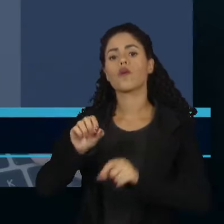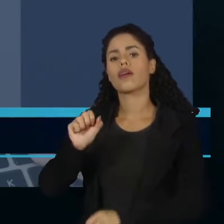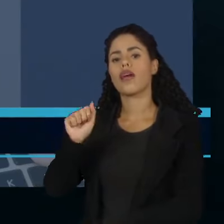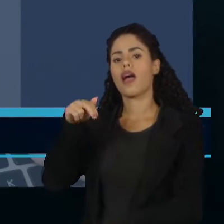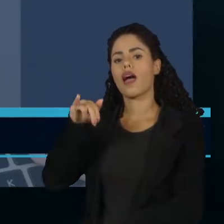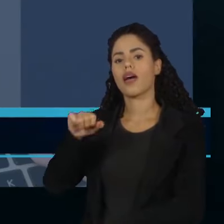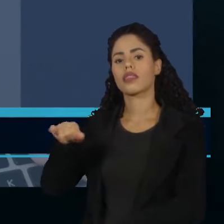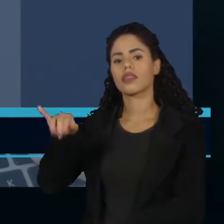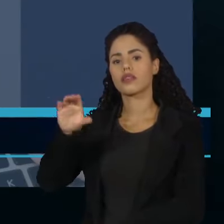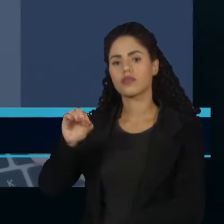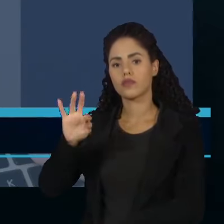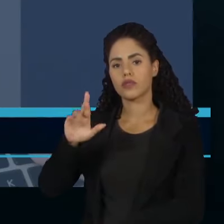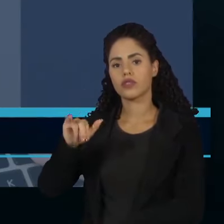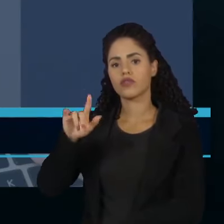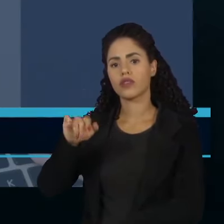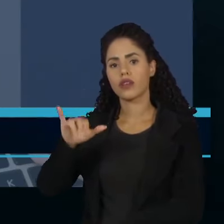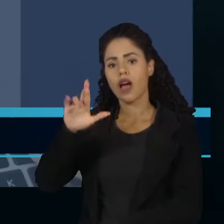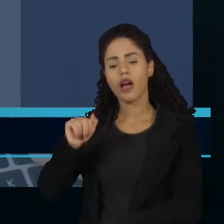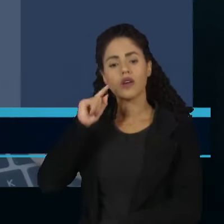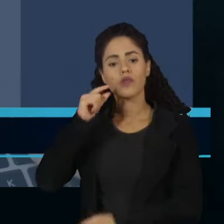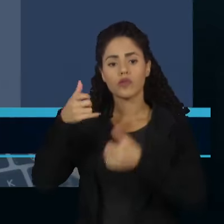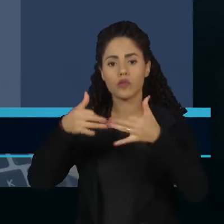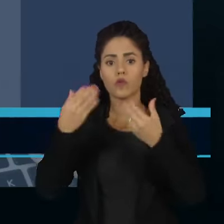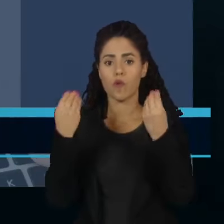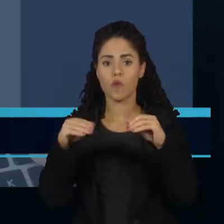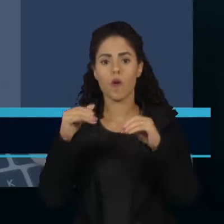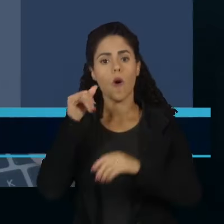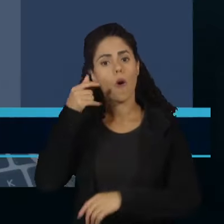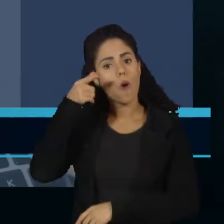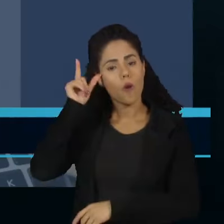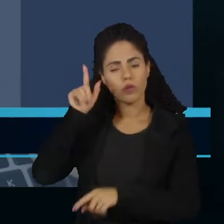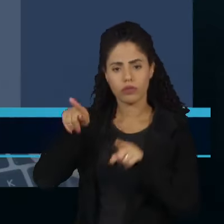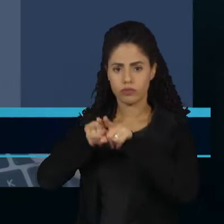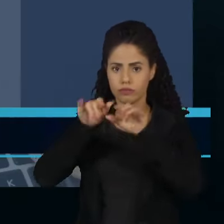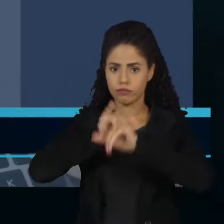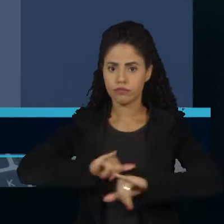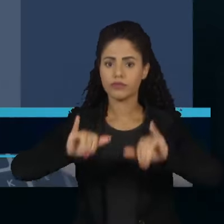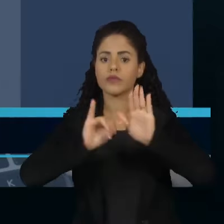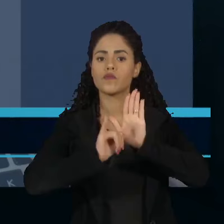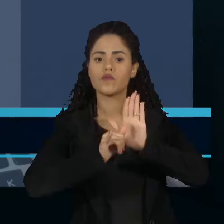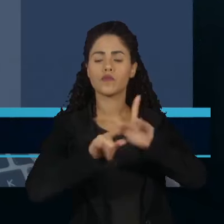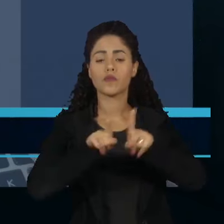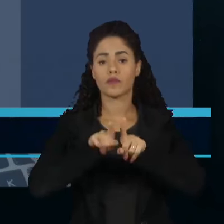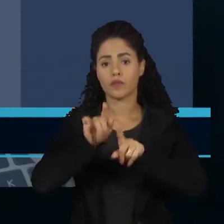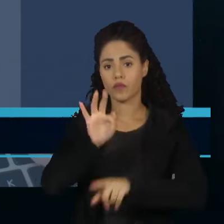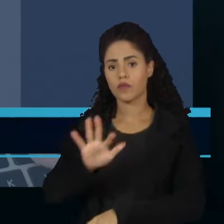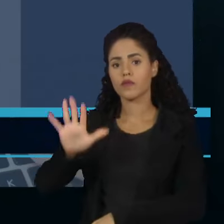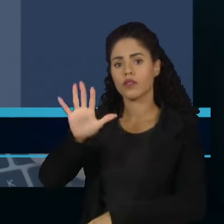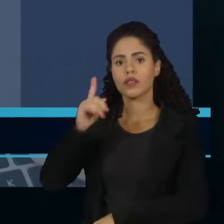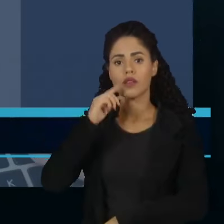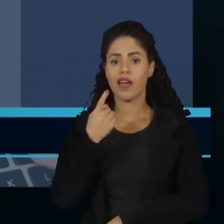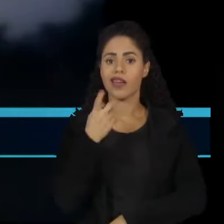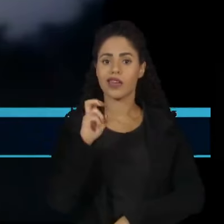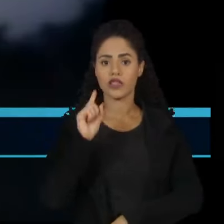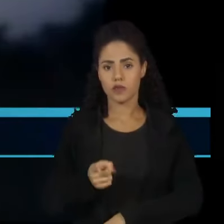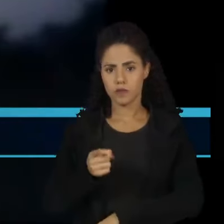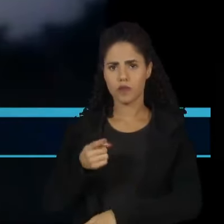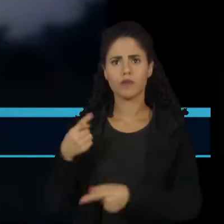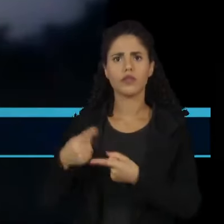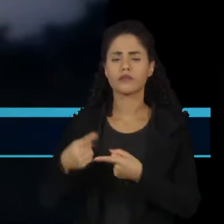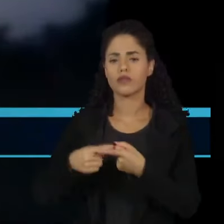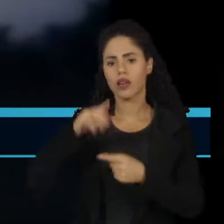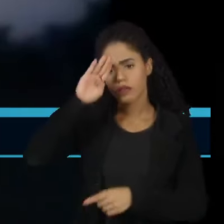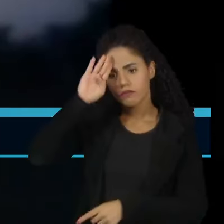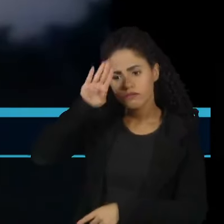patrona da educação brasileira, publicada ontem no Diário Oficial da União, traz o número 15 mil. É uma